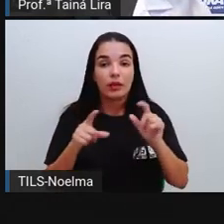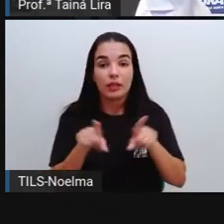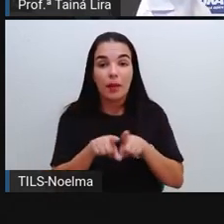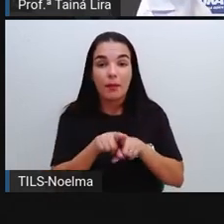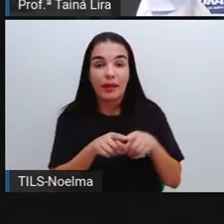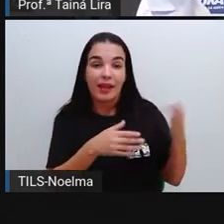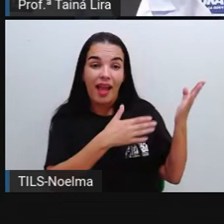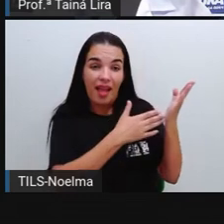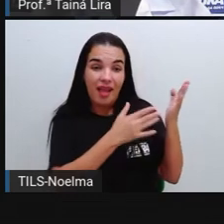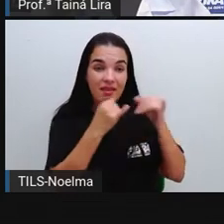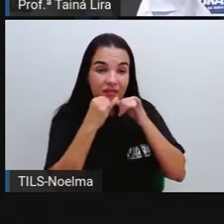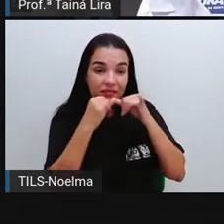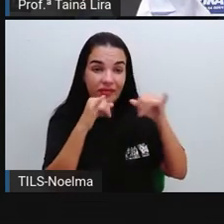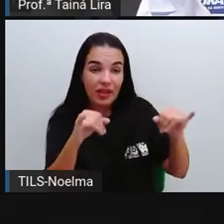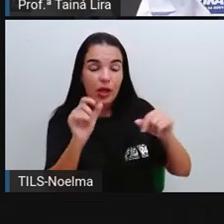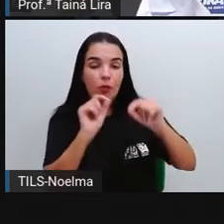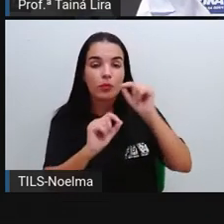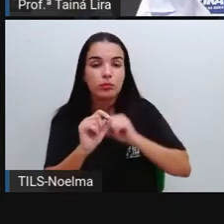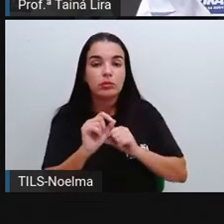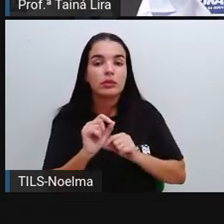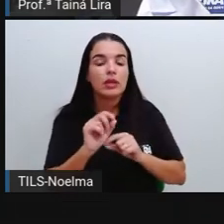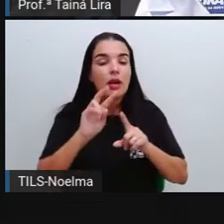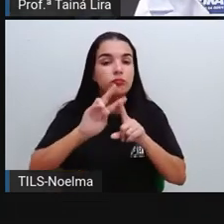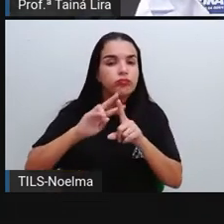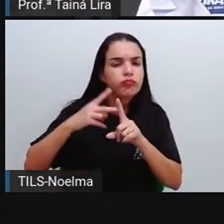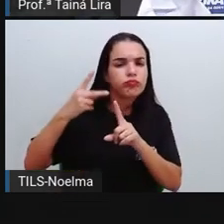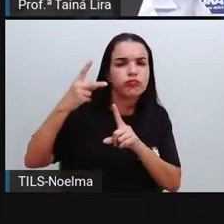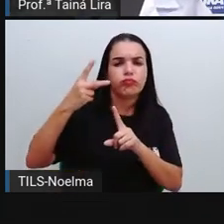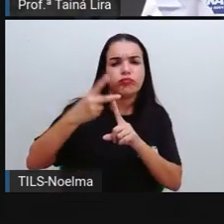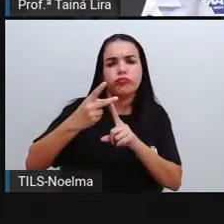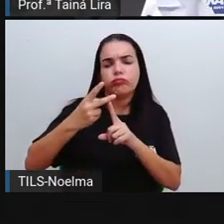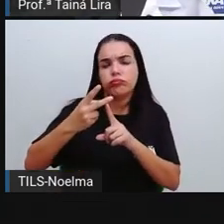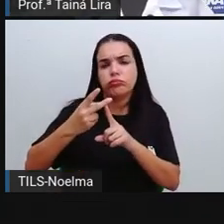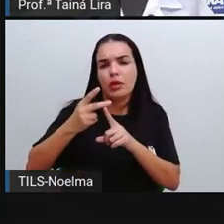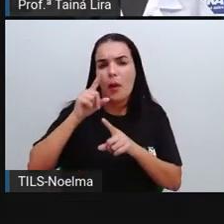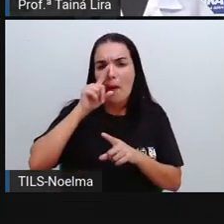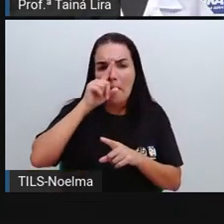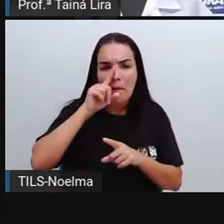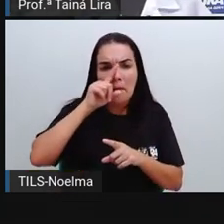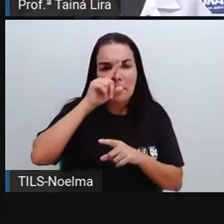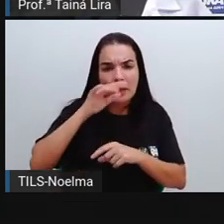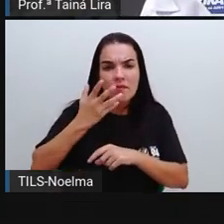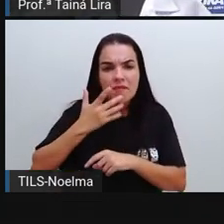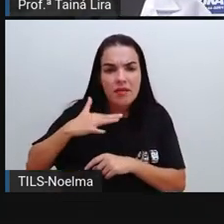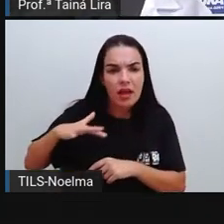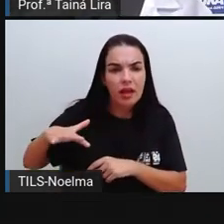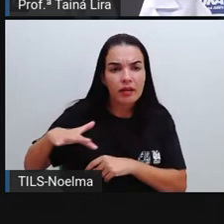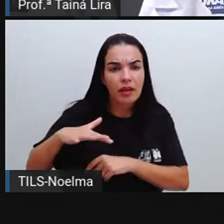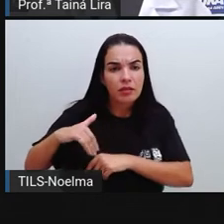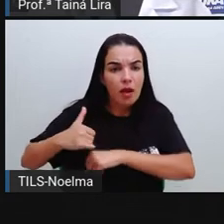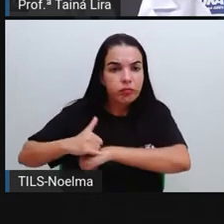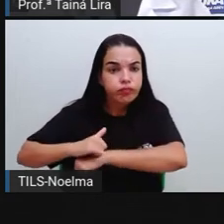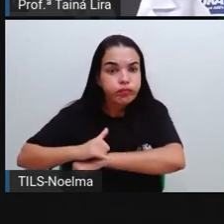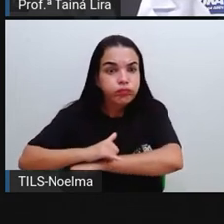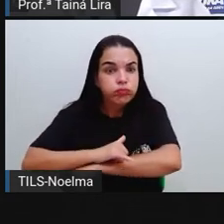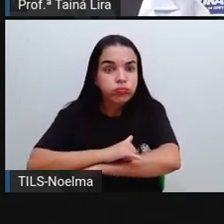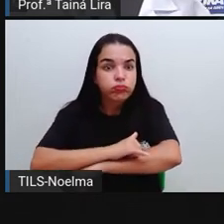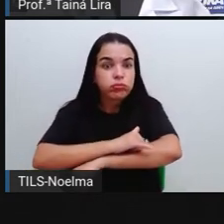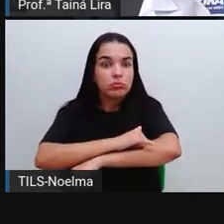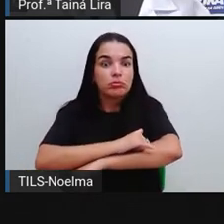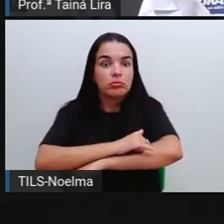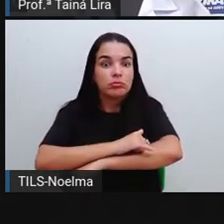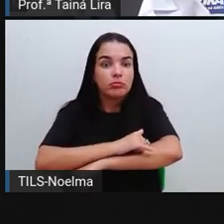o aumento, essa questão do aumento da quantidade de crianças que apresentaram